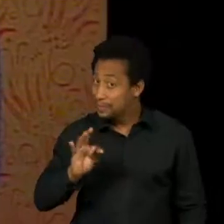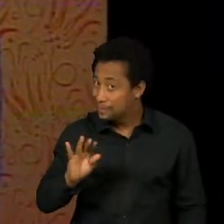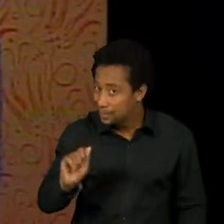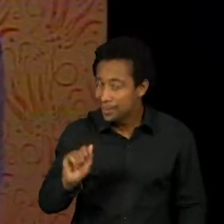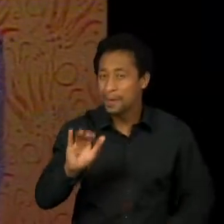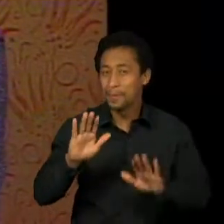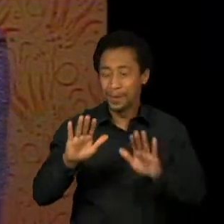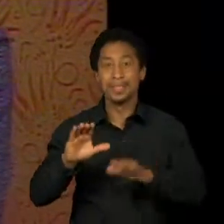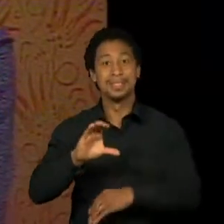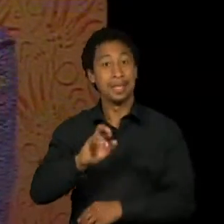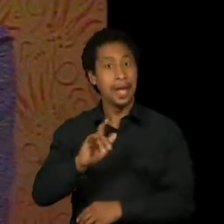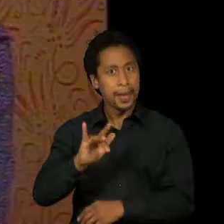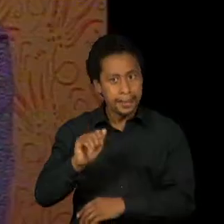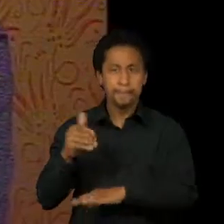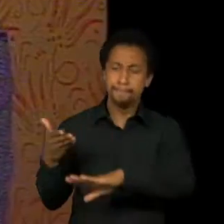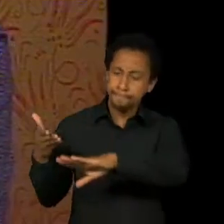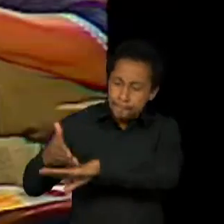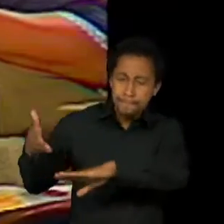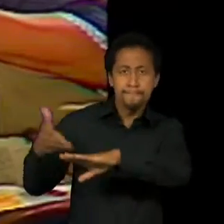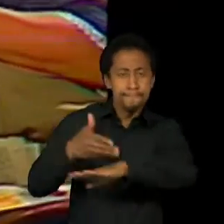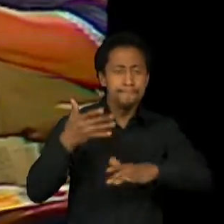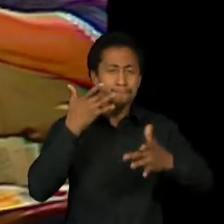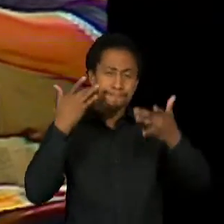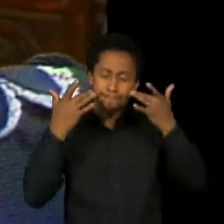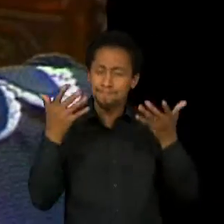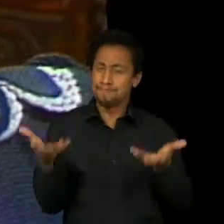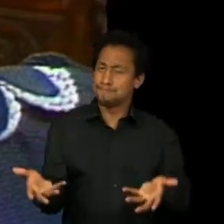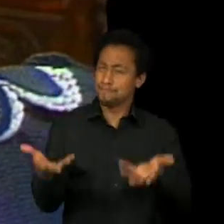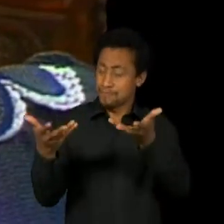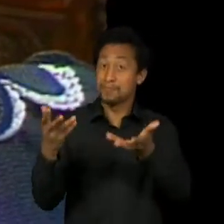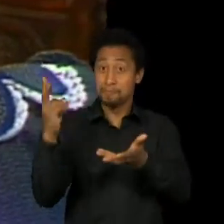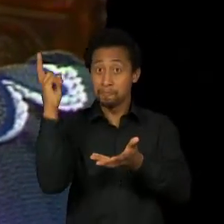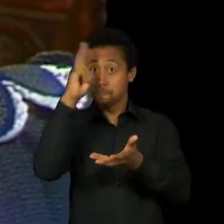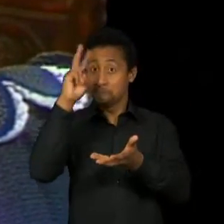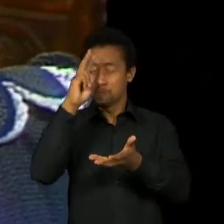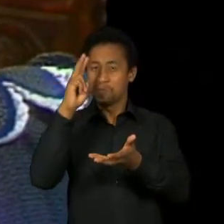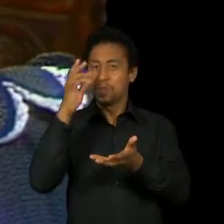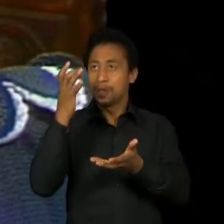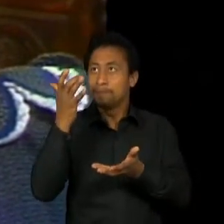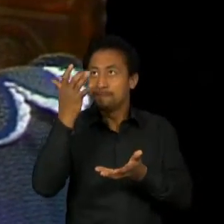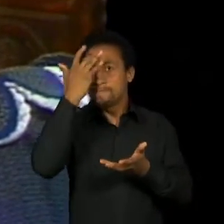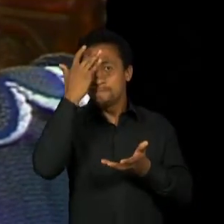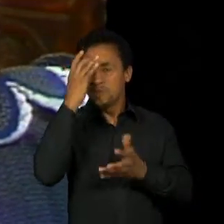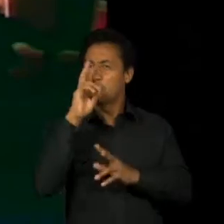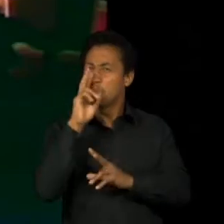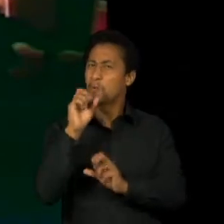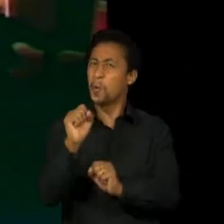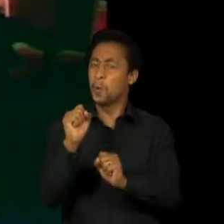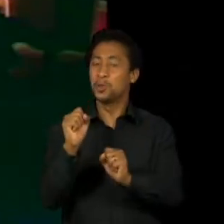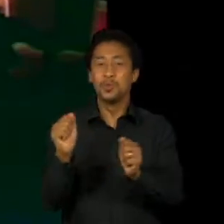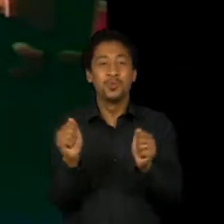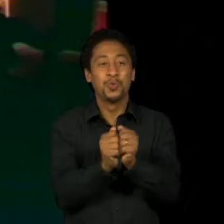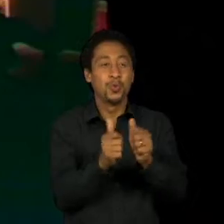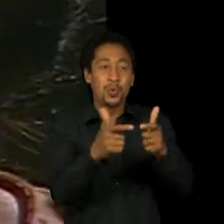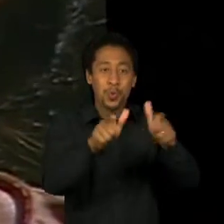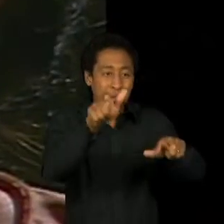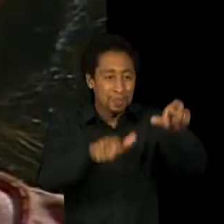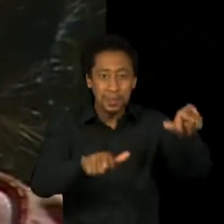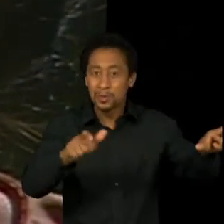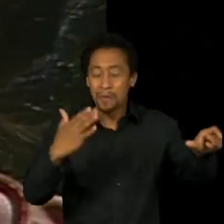brilhou em espetáculos memoráveis, ao lado dos maiores atores do seu tempo. Foi uma